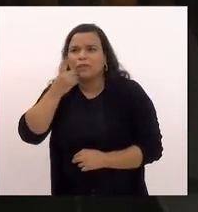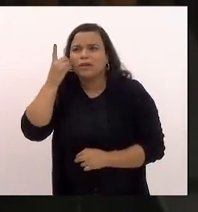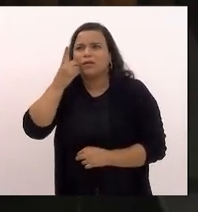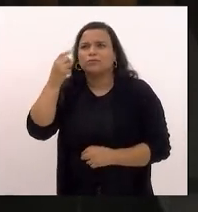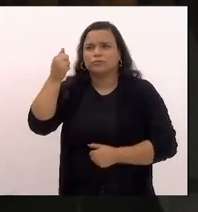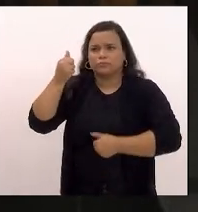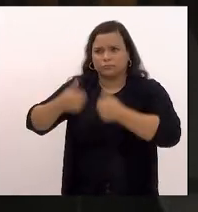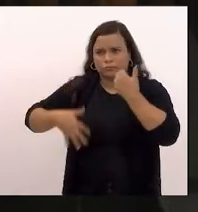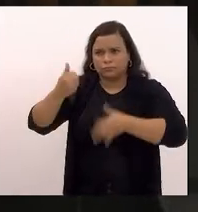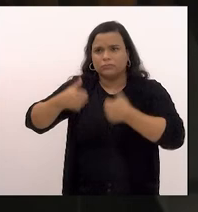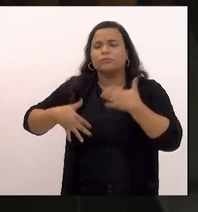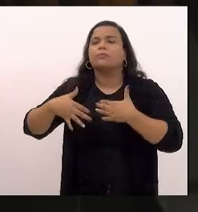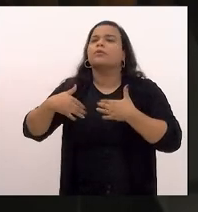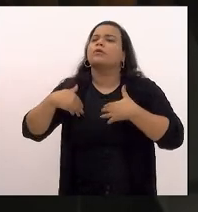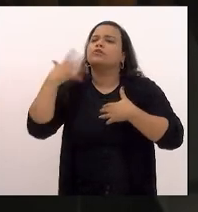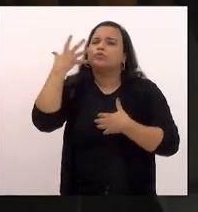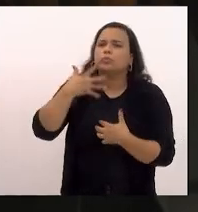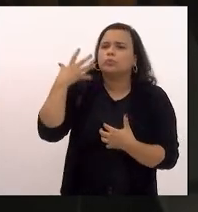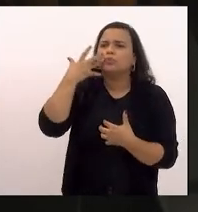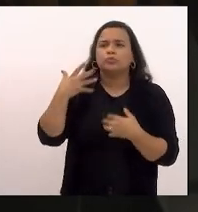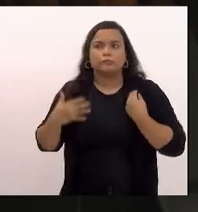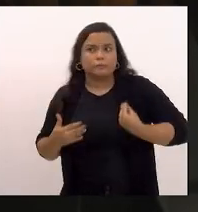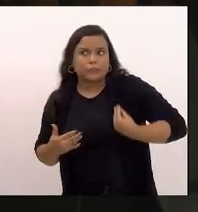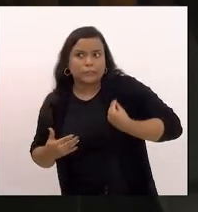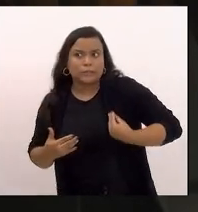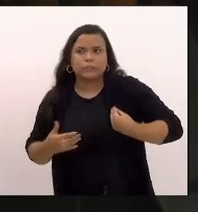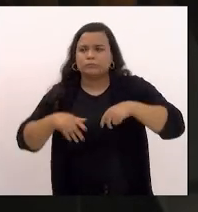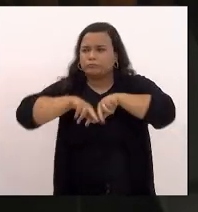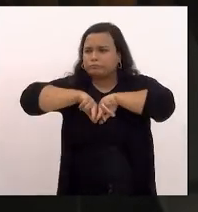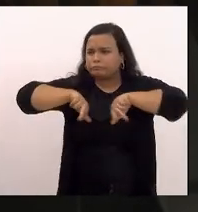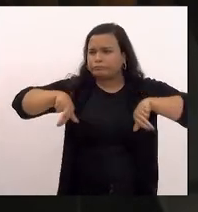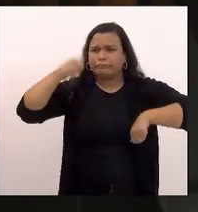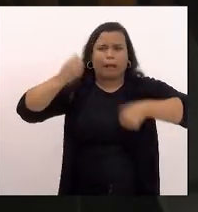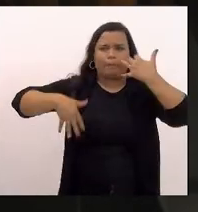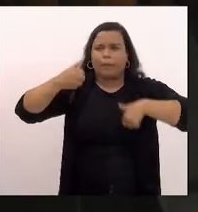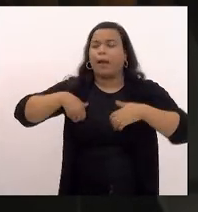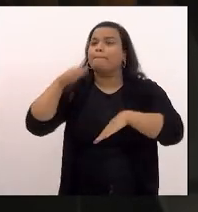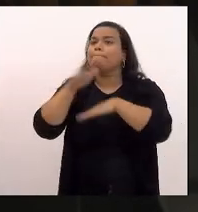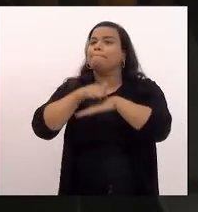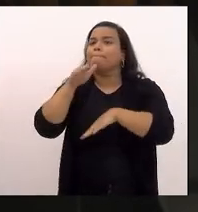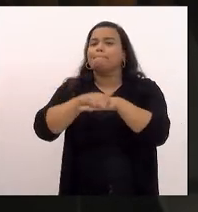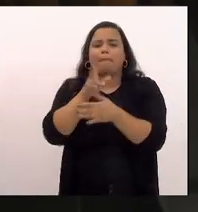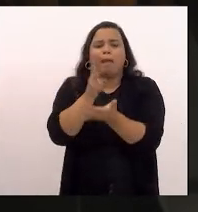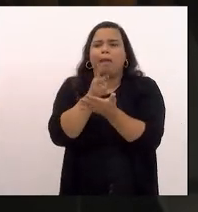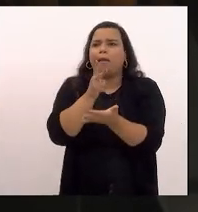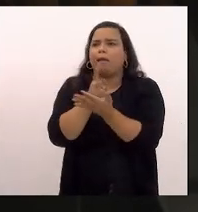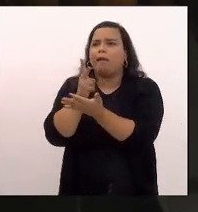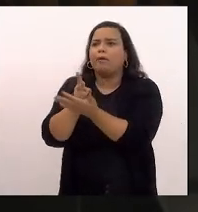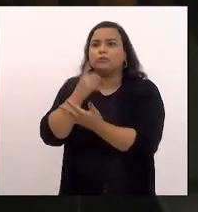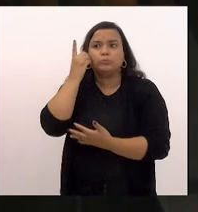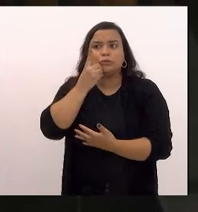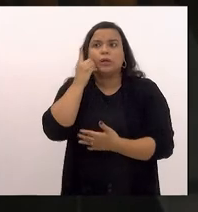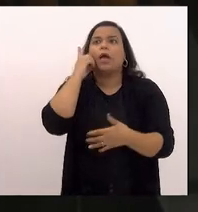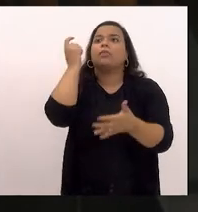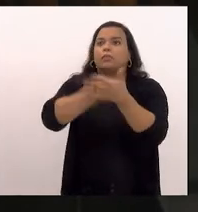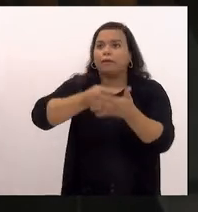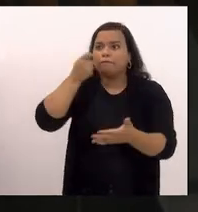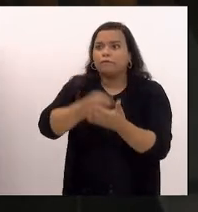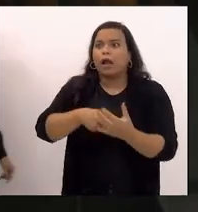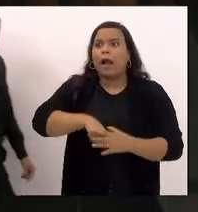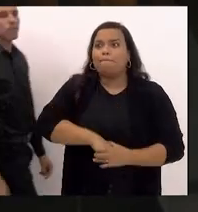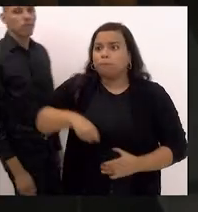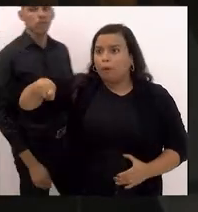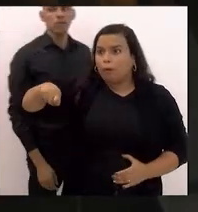a defesa em seus discursos da vida quando na verdade são esses mesmos deputados que são defensores do aborto